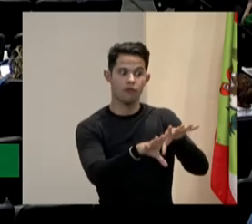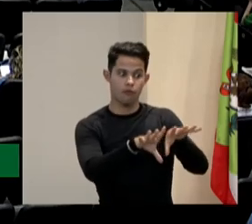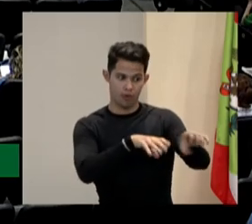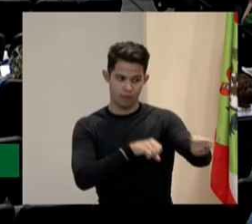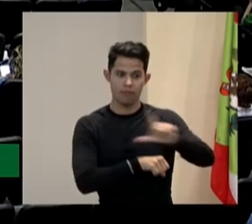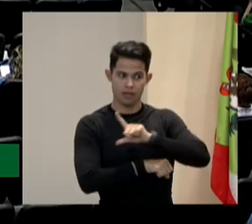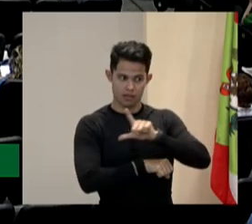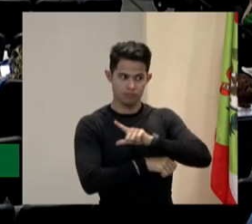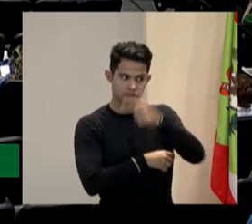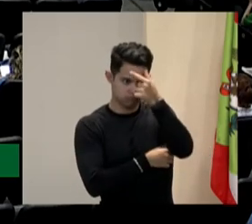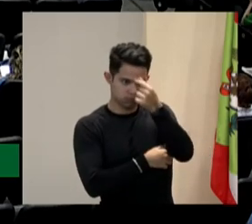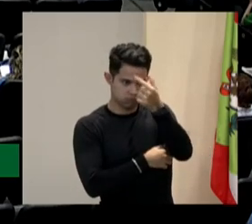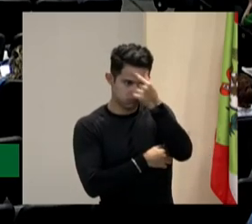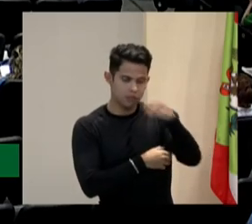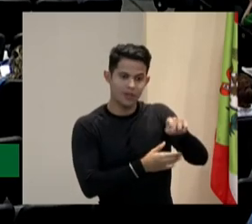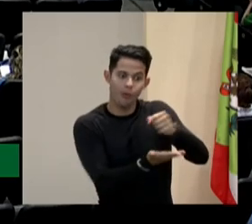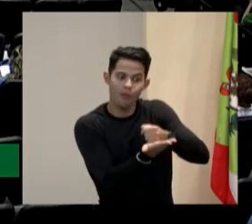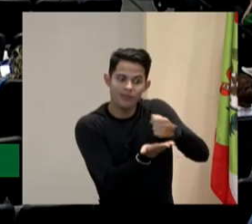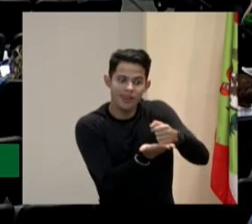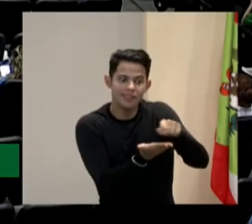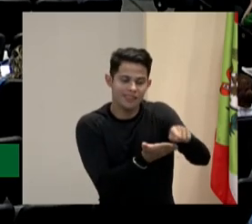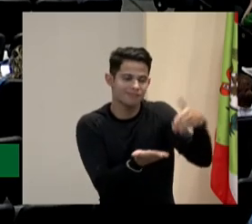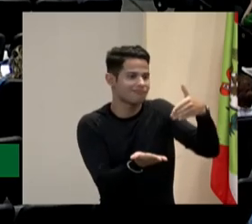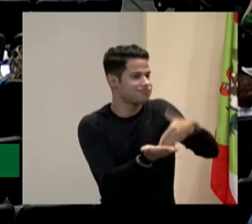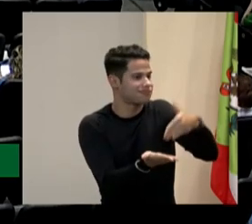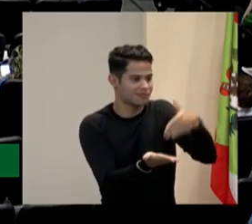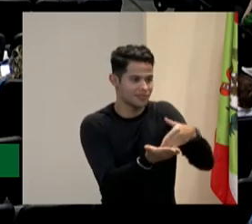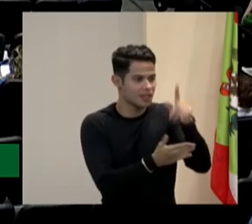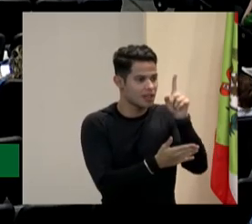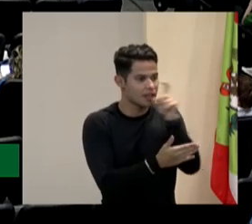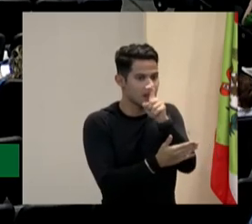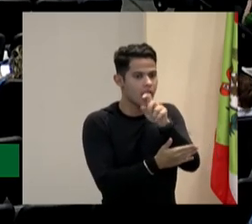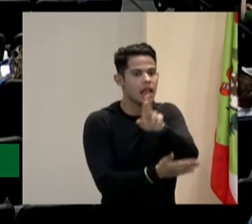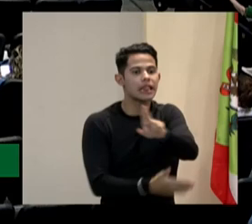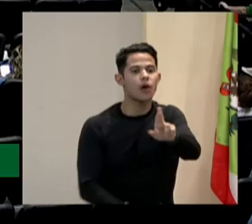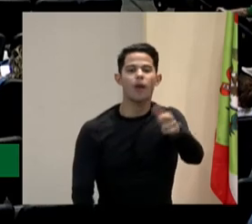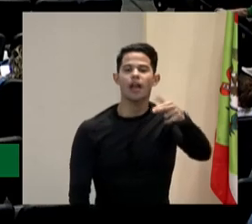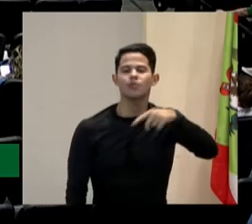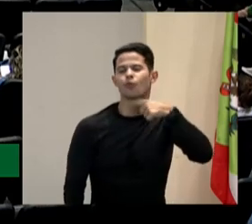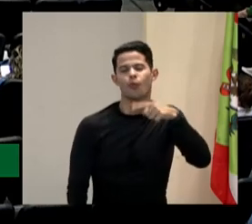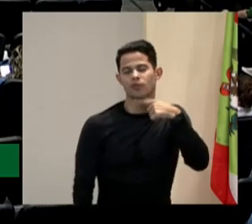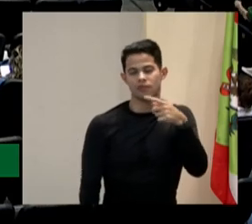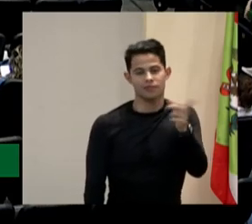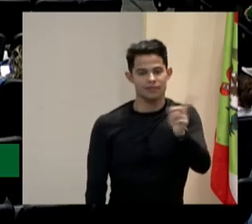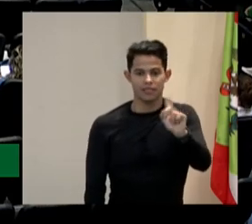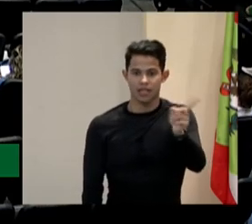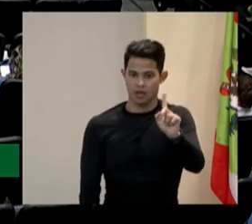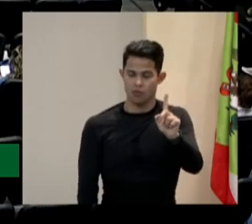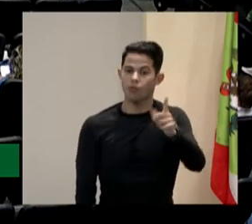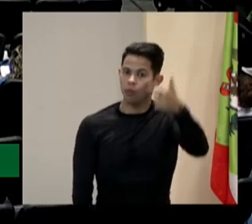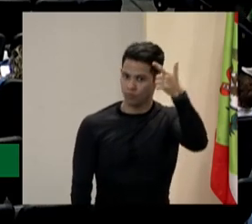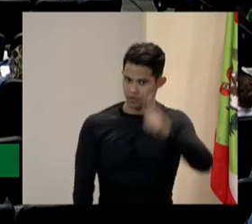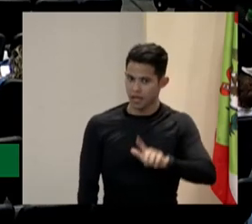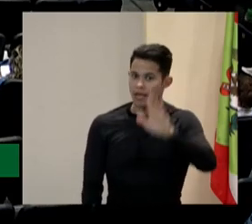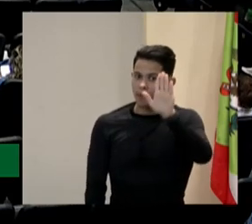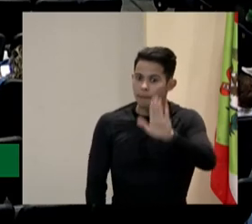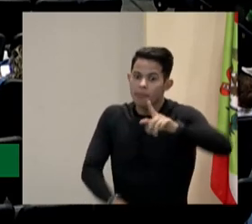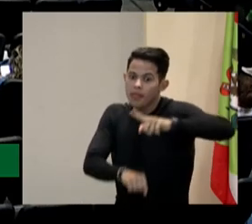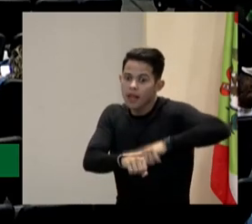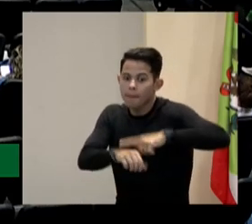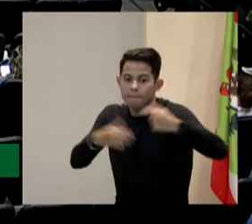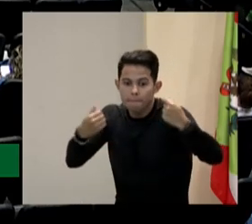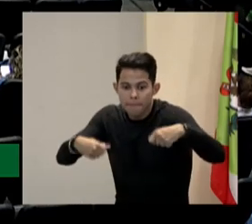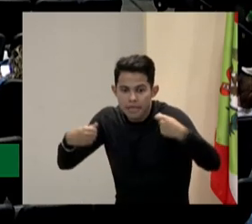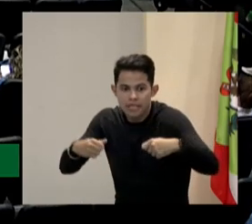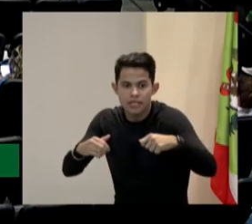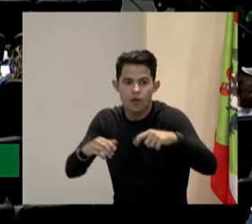mostrar para vocês o dado. Então, não é que não conseguem contratar pessoas com deficiência. Se conseguem, mas quando precisa de um nível de